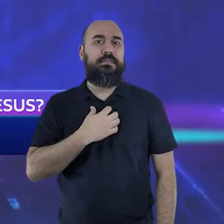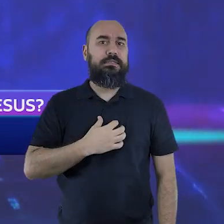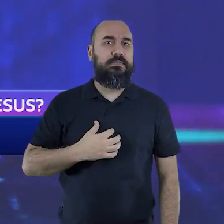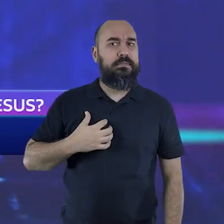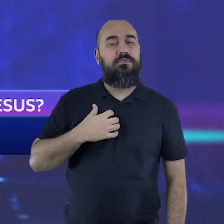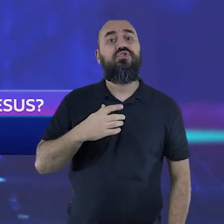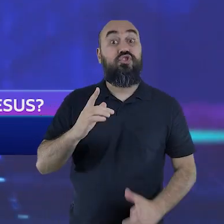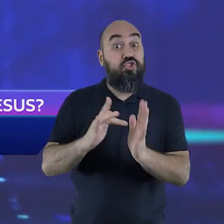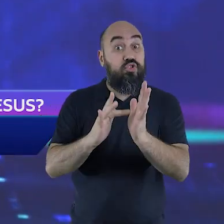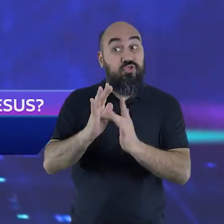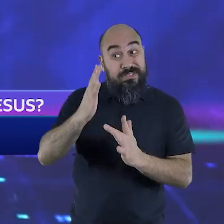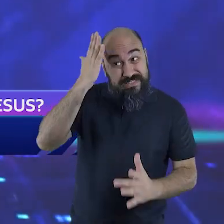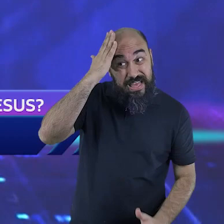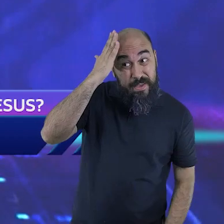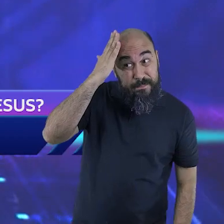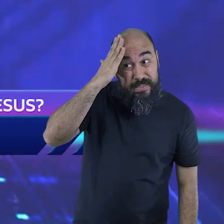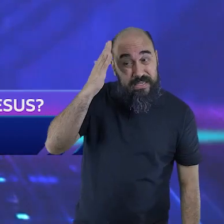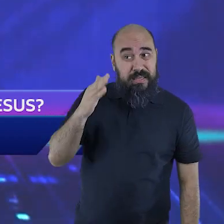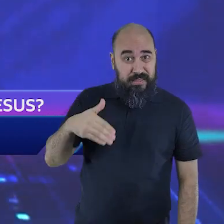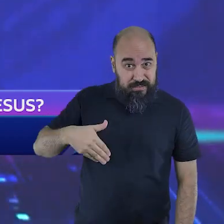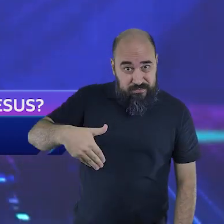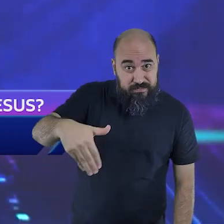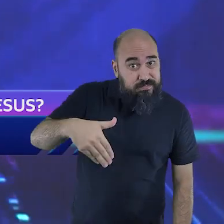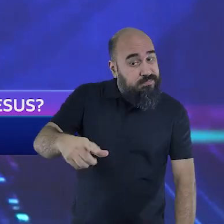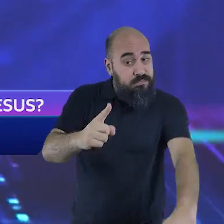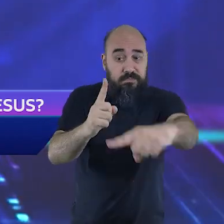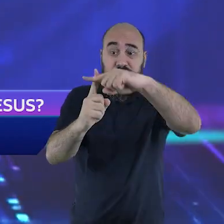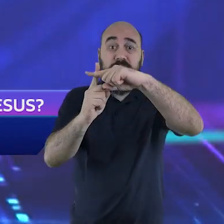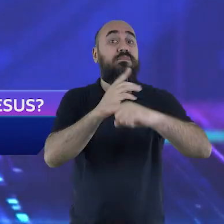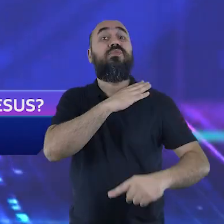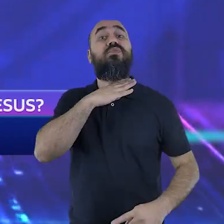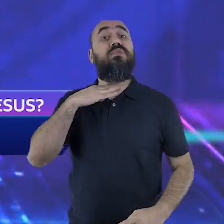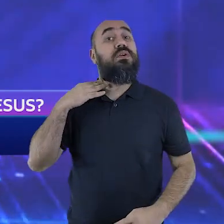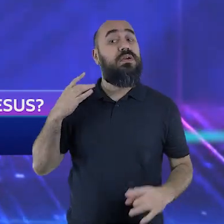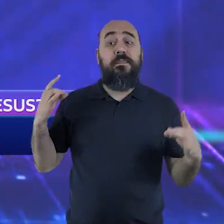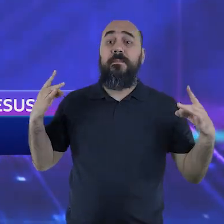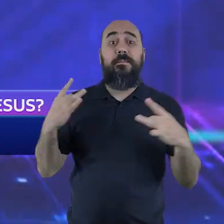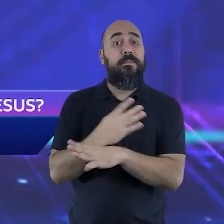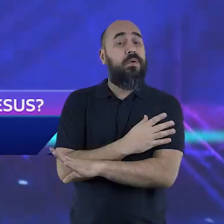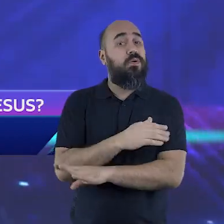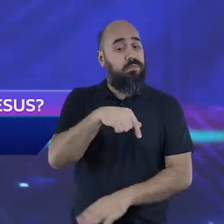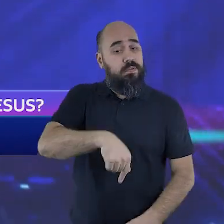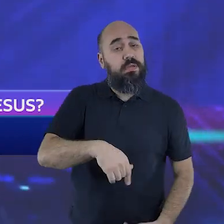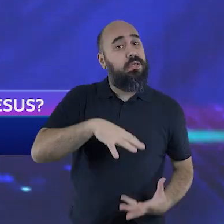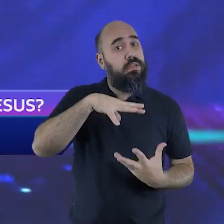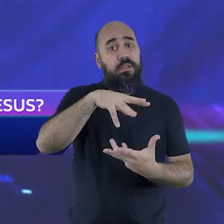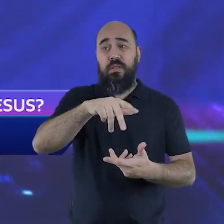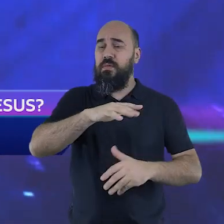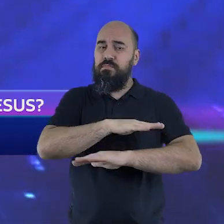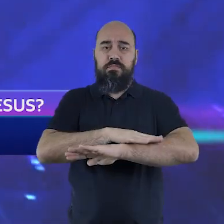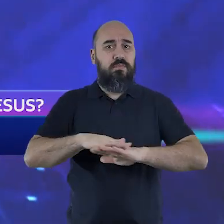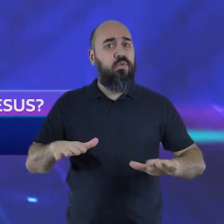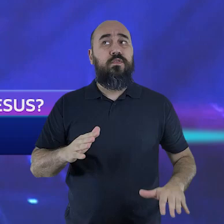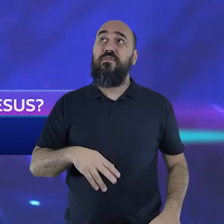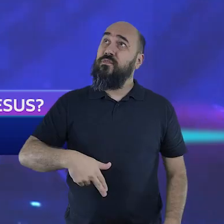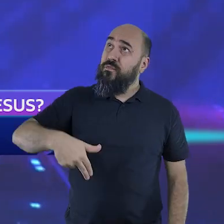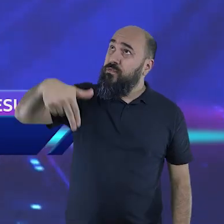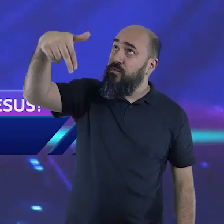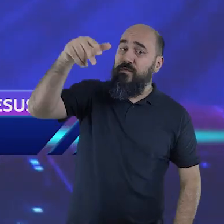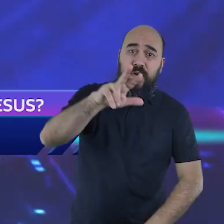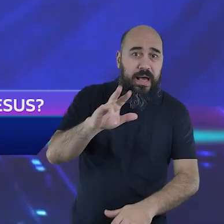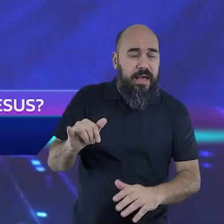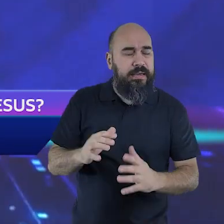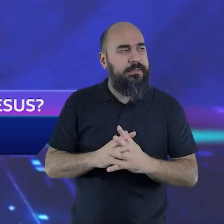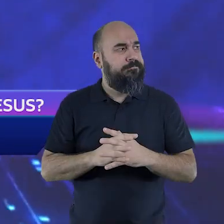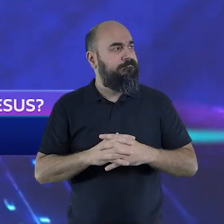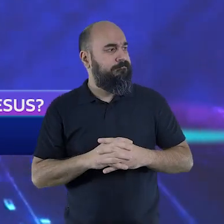Jesus sabia que estava completando o seu ministério de salvação dos seres humanos aqui na Terra. Diz assim a Bíblia...